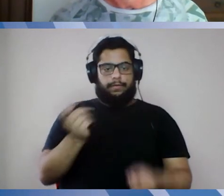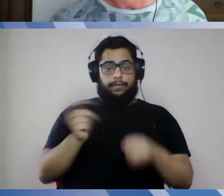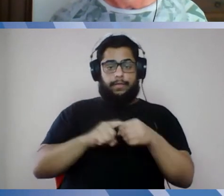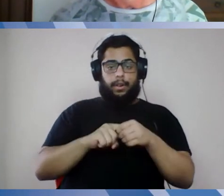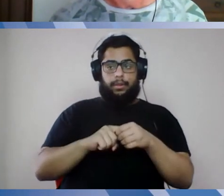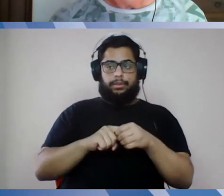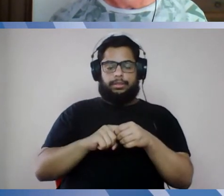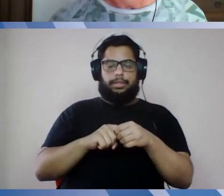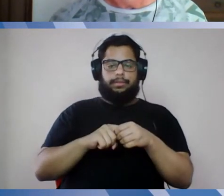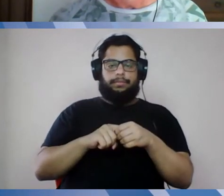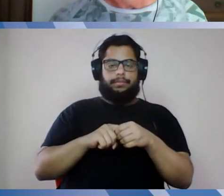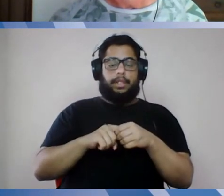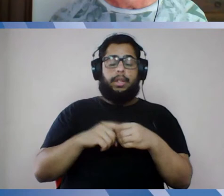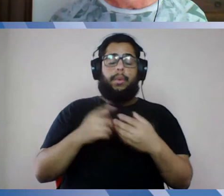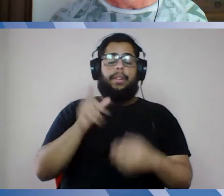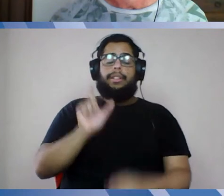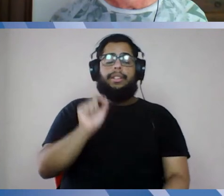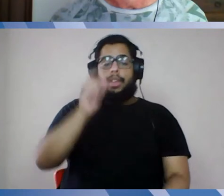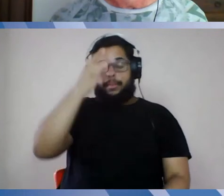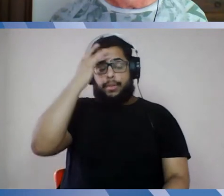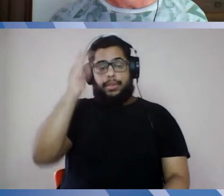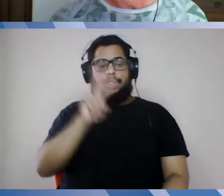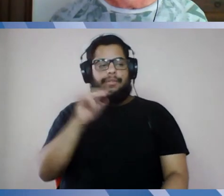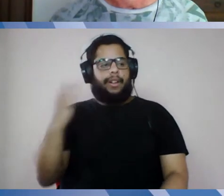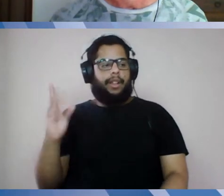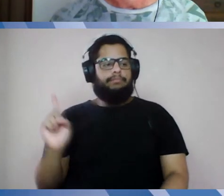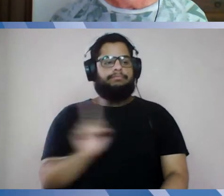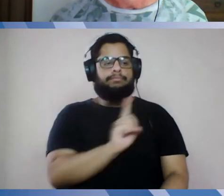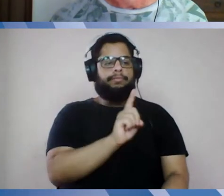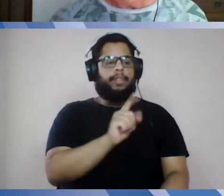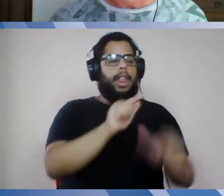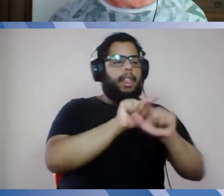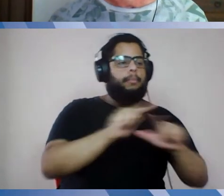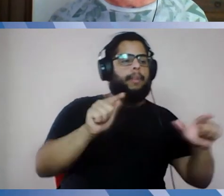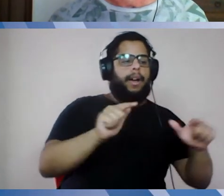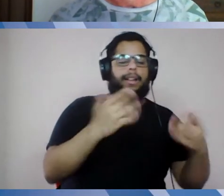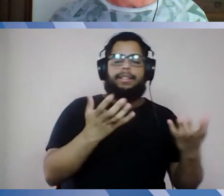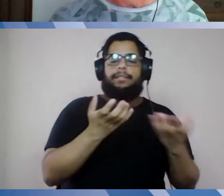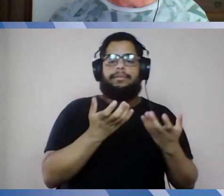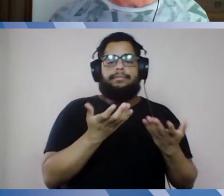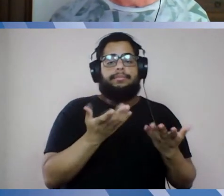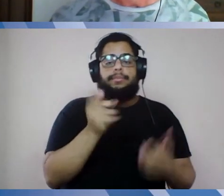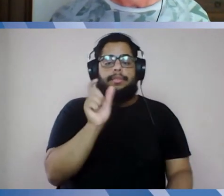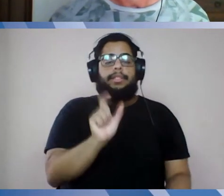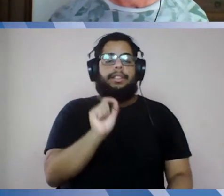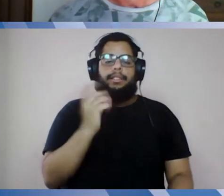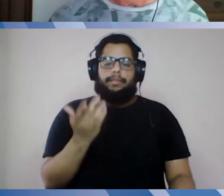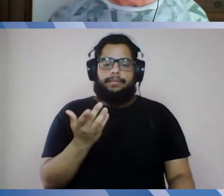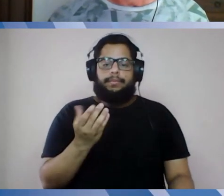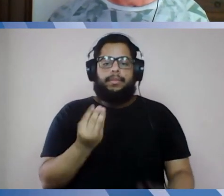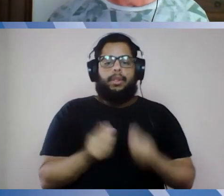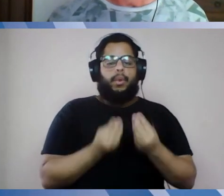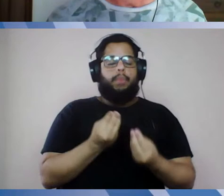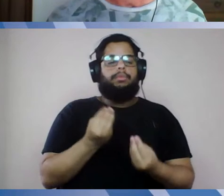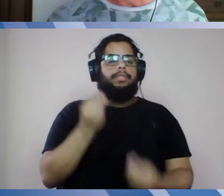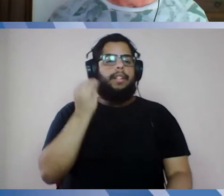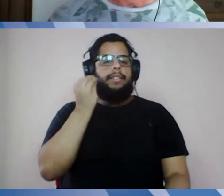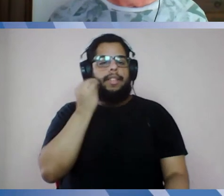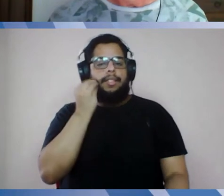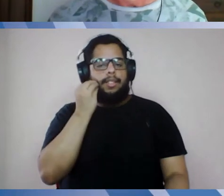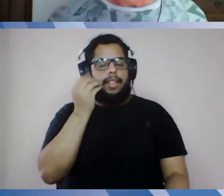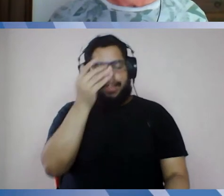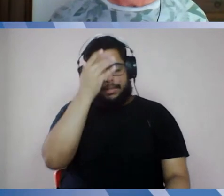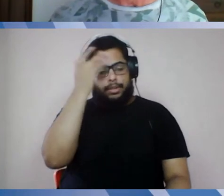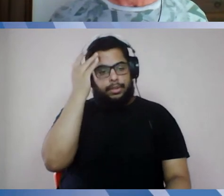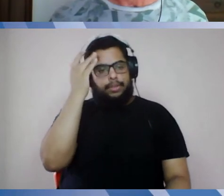quem será atendido ali? Quem vai fazer a limpeza? Como cuidarmos dessas pessoas? como testarmos esse pessoal